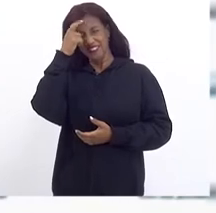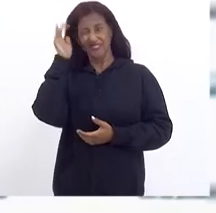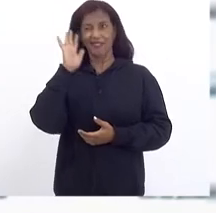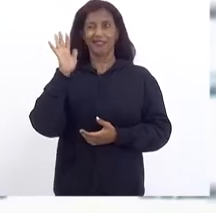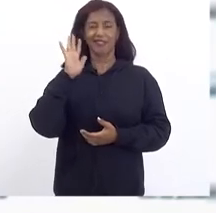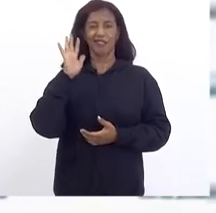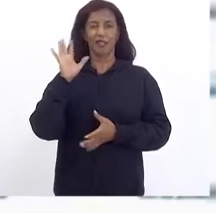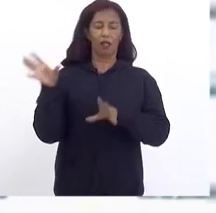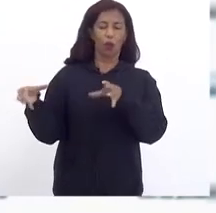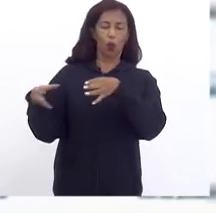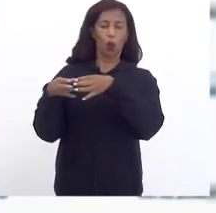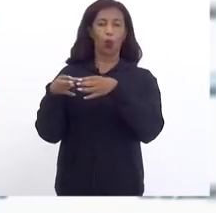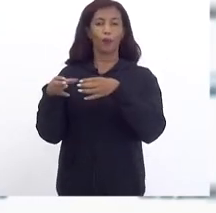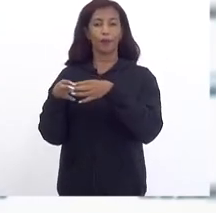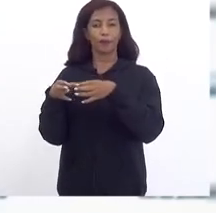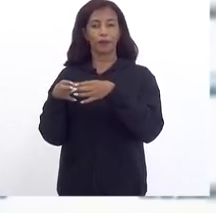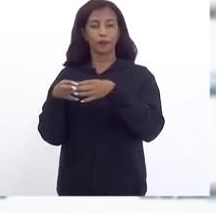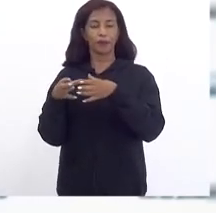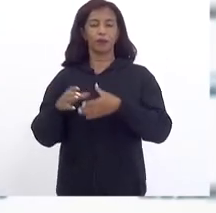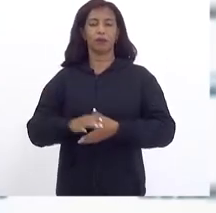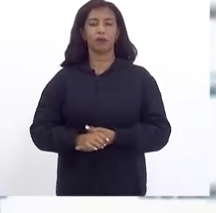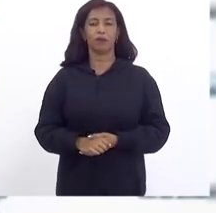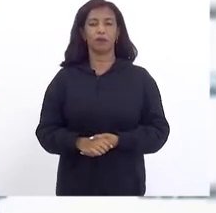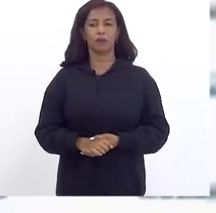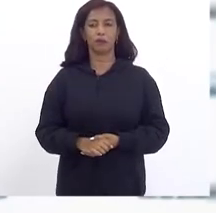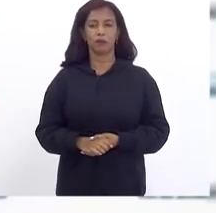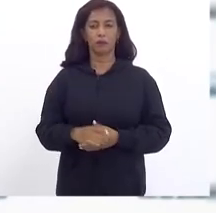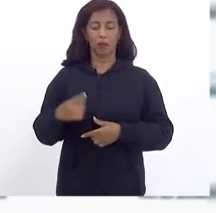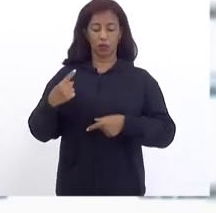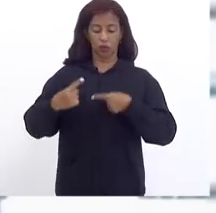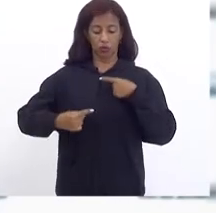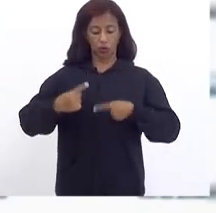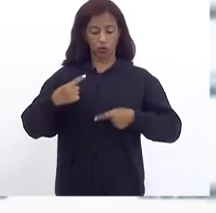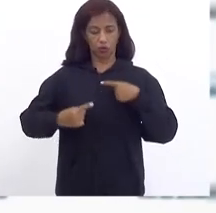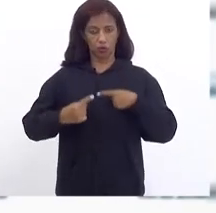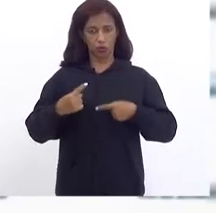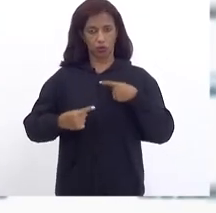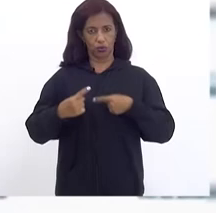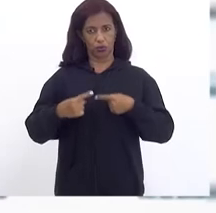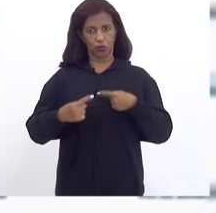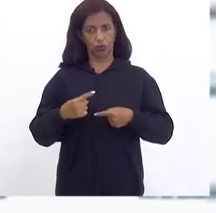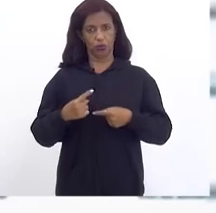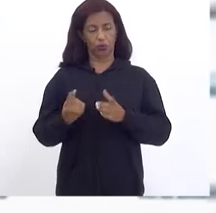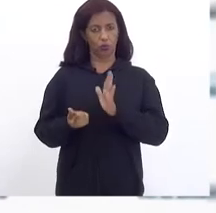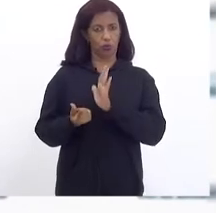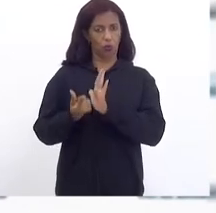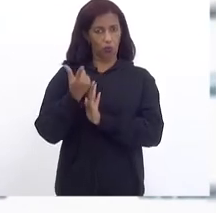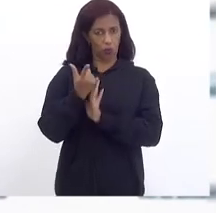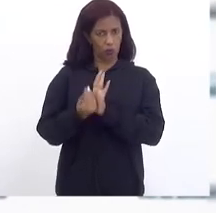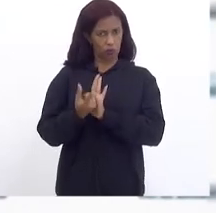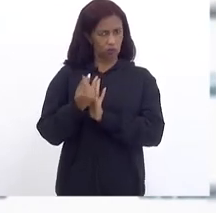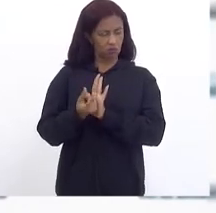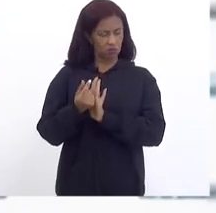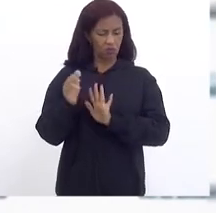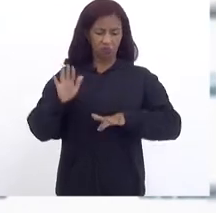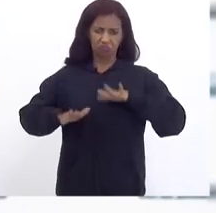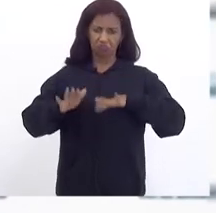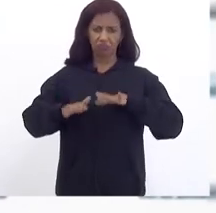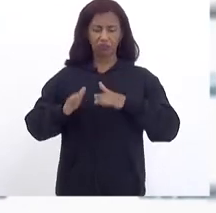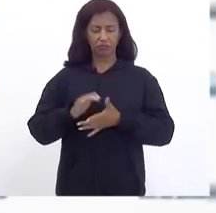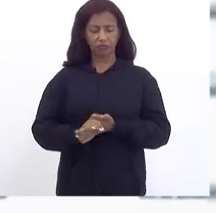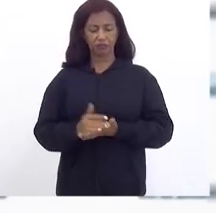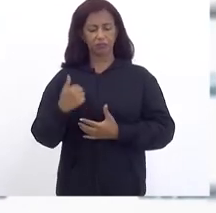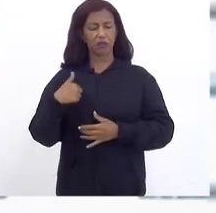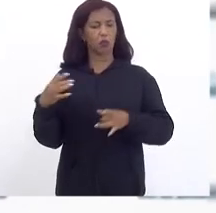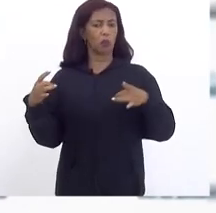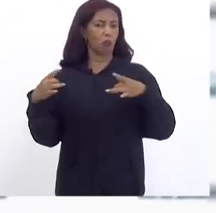Da comissão De Ou seja A discussão Sobre O orçamento Mas de qualquer forma Eu estou